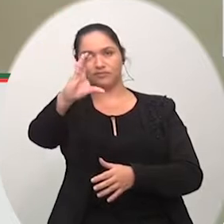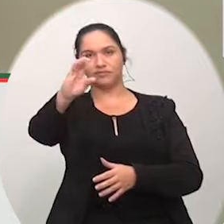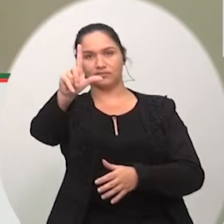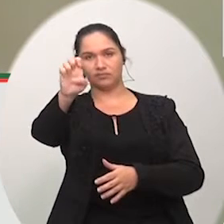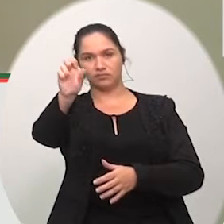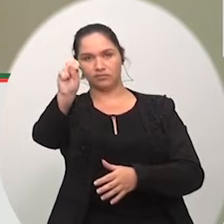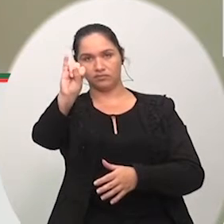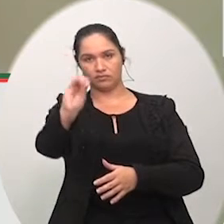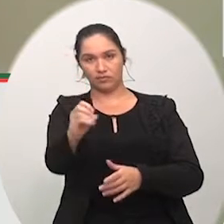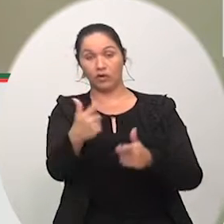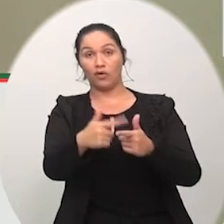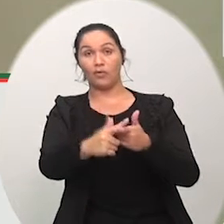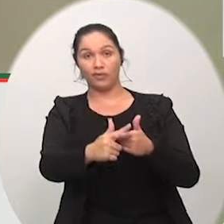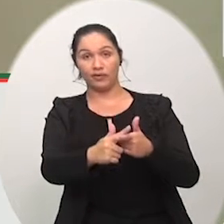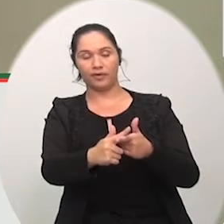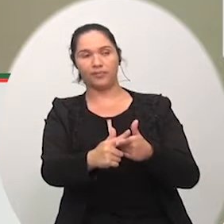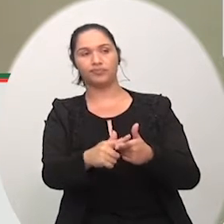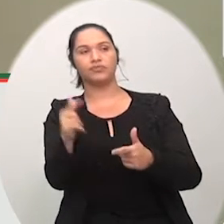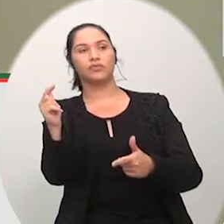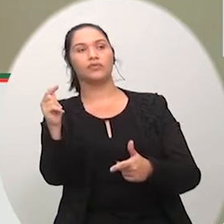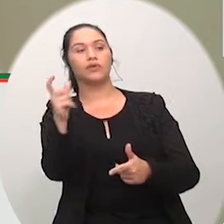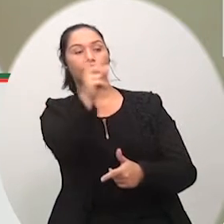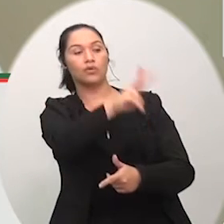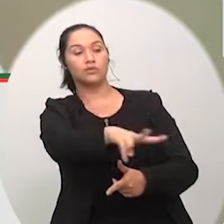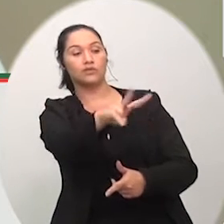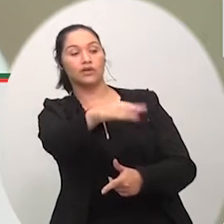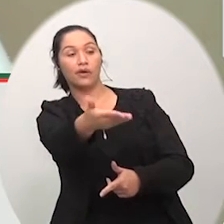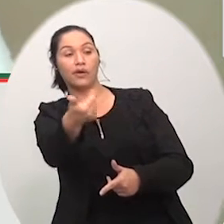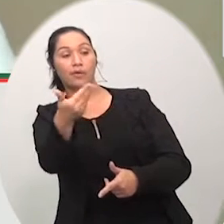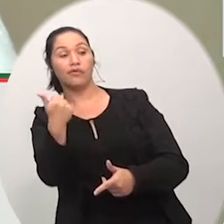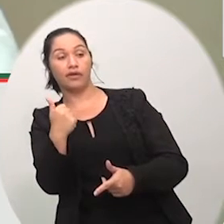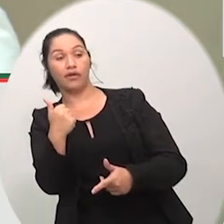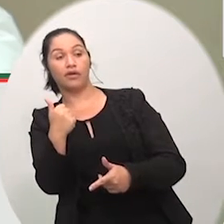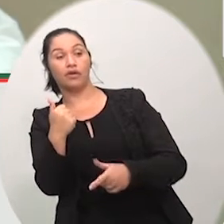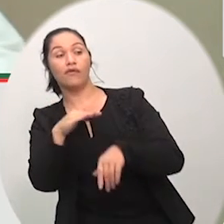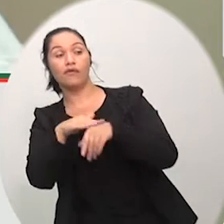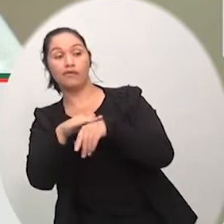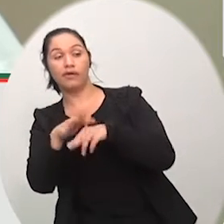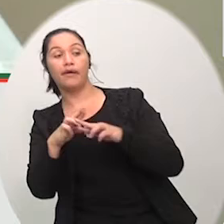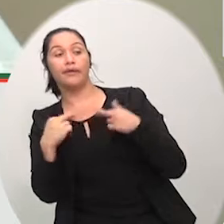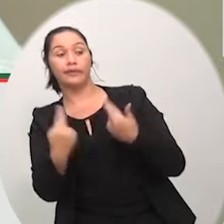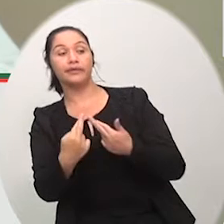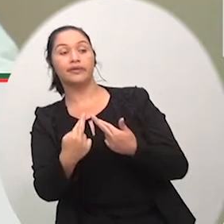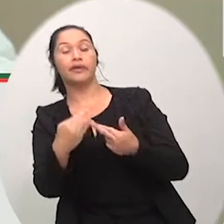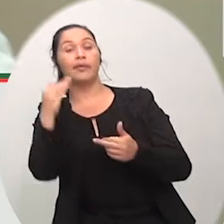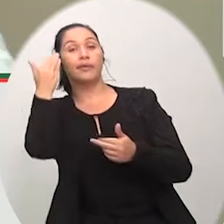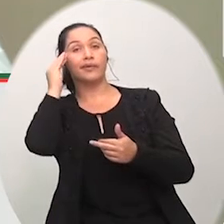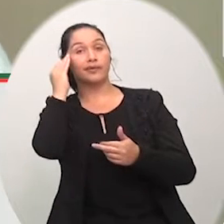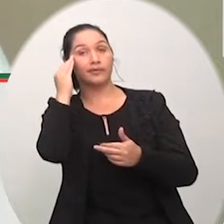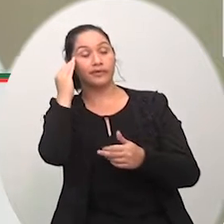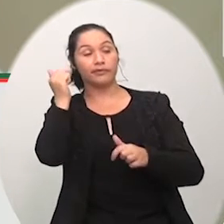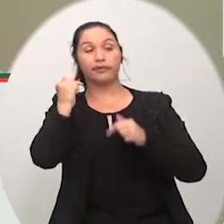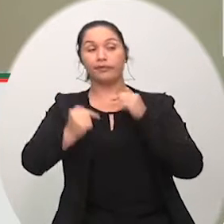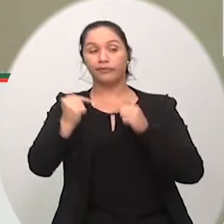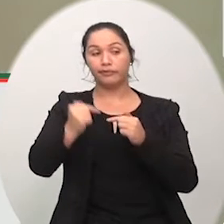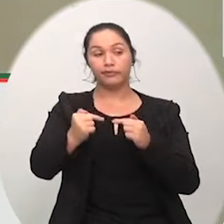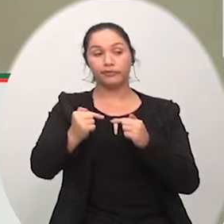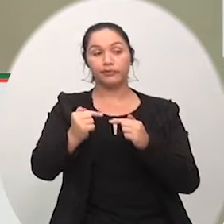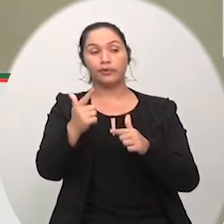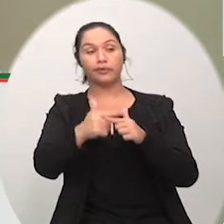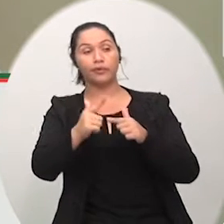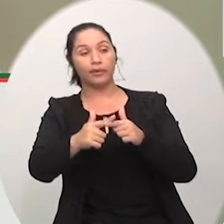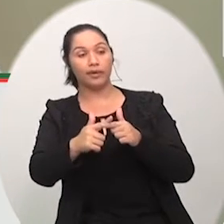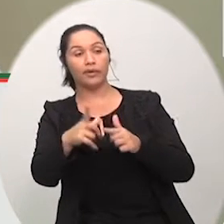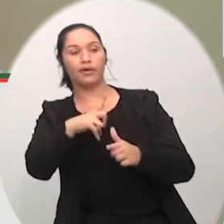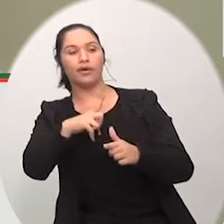fato dele ter chamado os vereadores, está chamado as entidades, os segmentos constituídos da nossa cidade para discutir. E